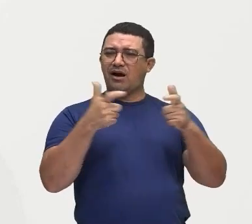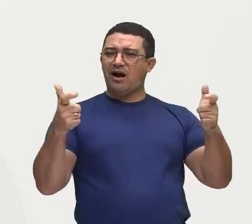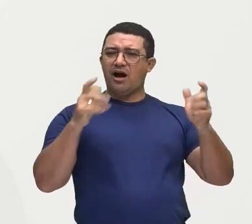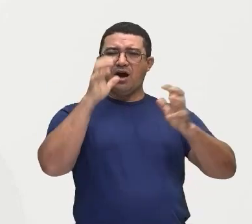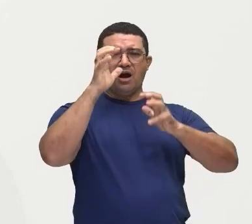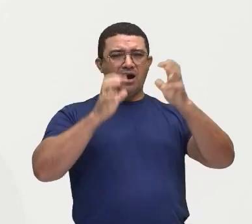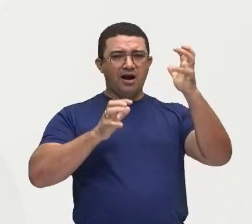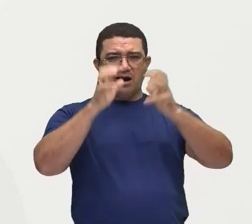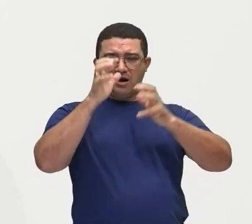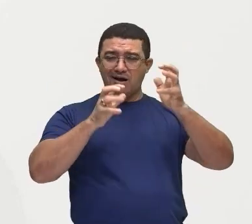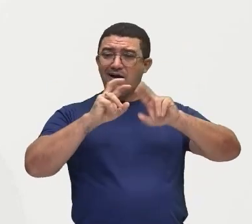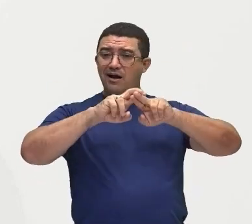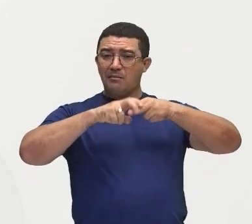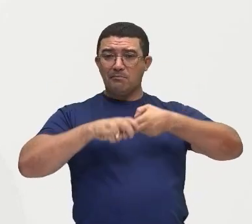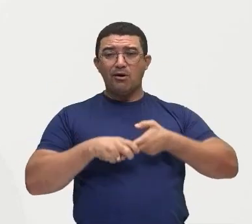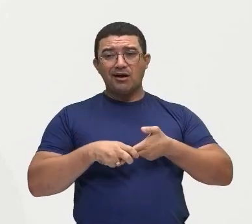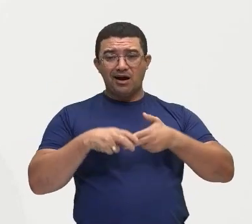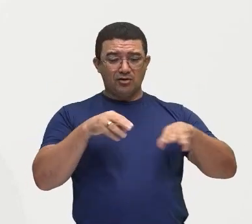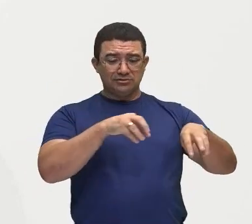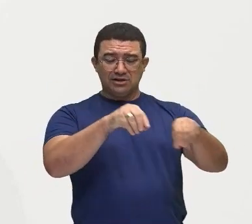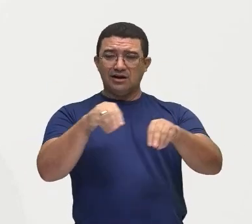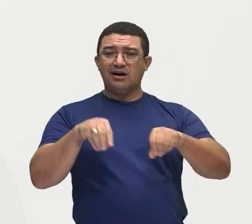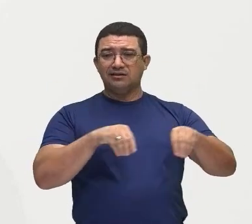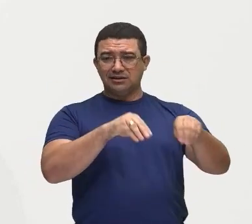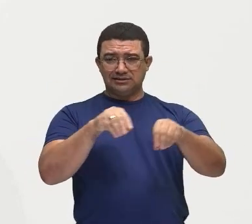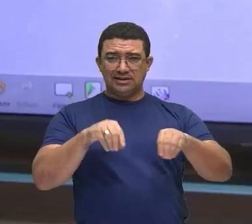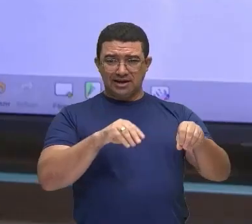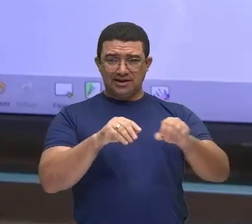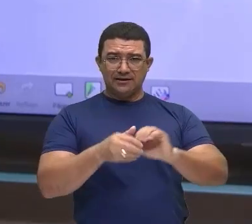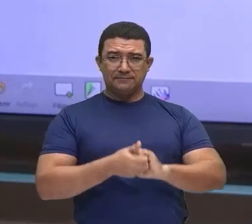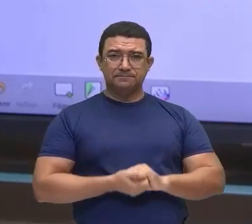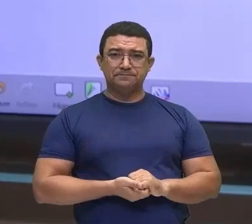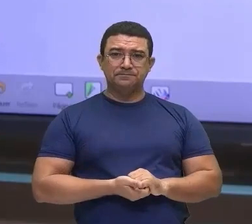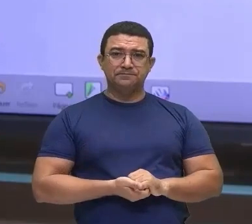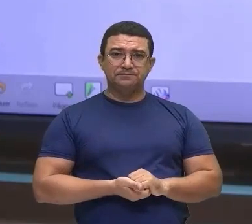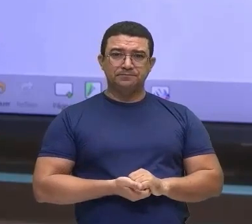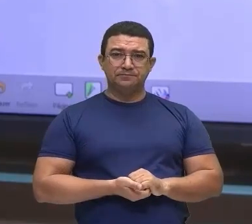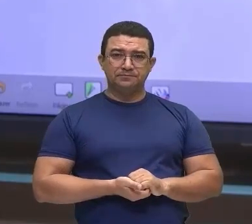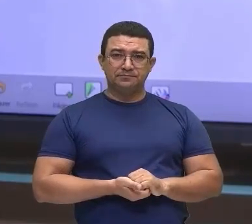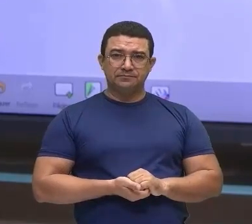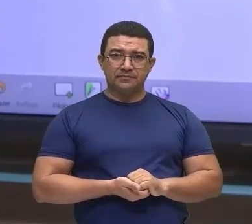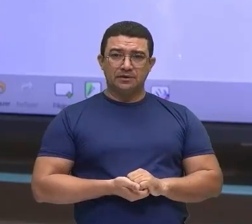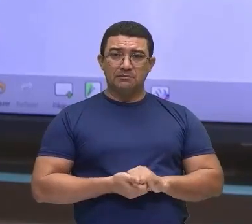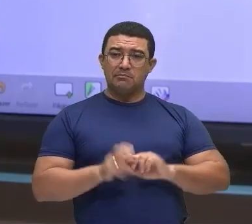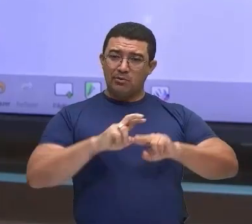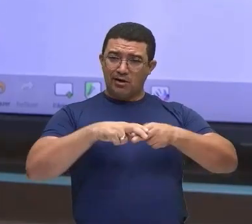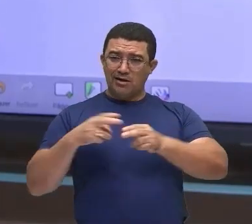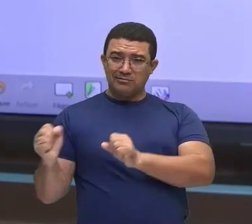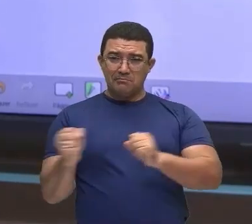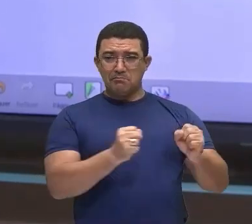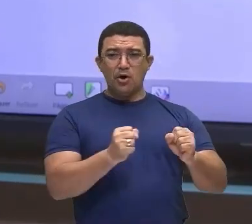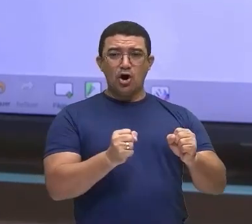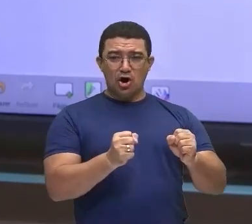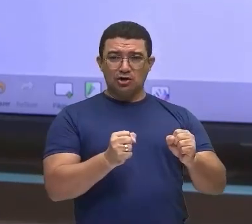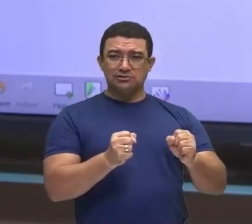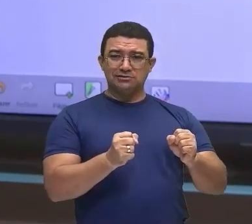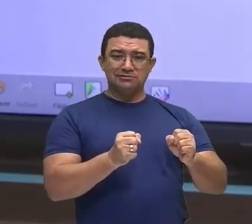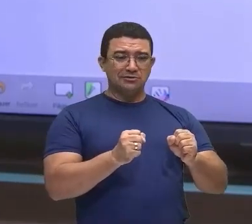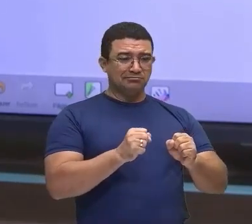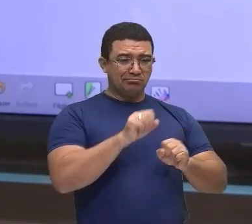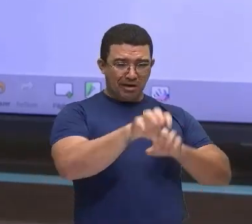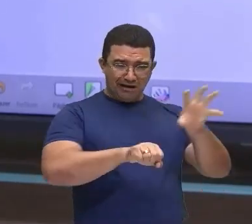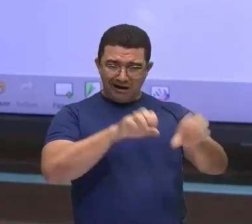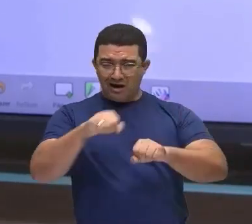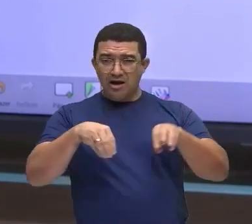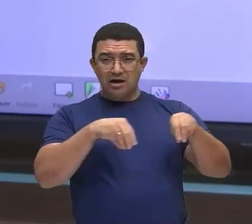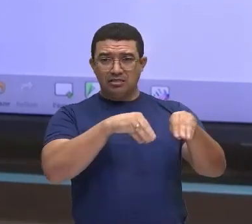relacionado a essas questões territoriais, relacionado à posse de terra, né? Se você, por exemplo, colocar aí